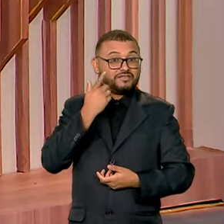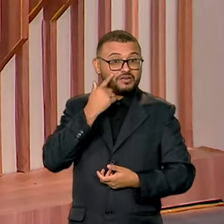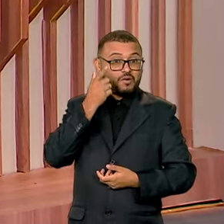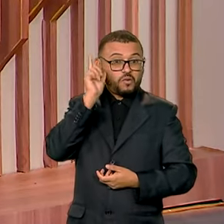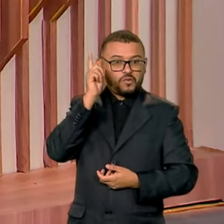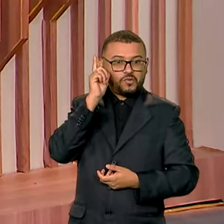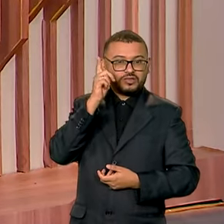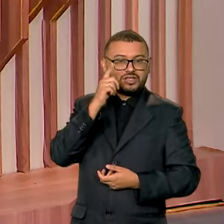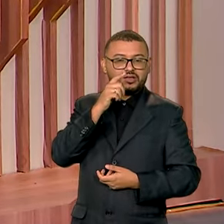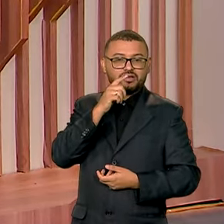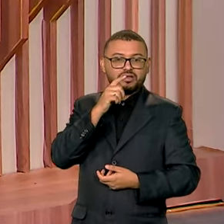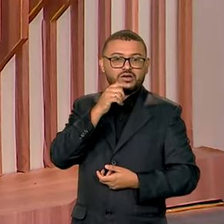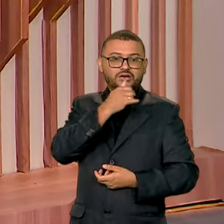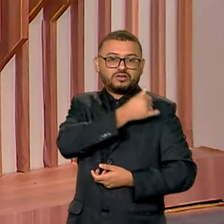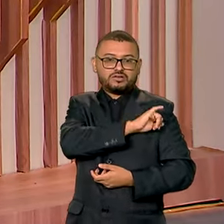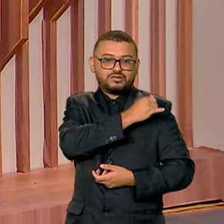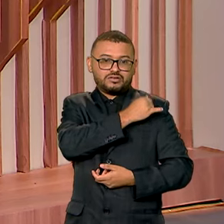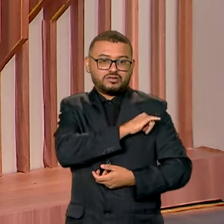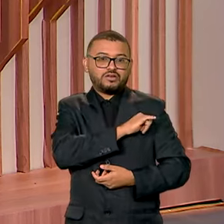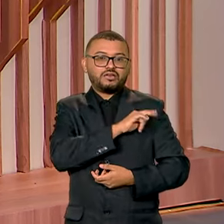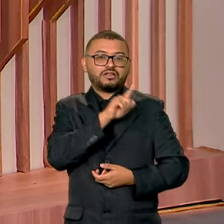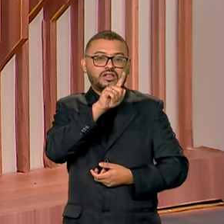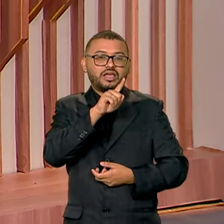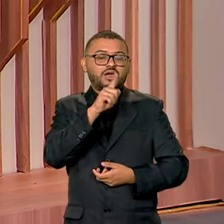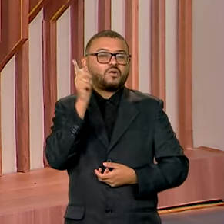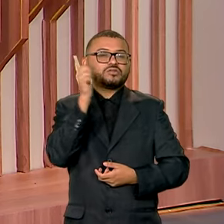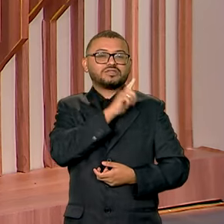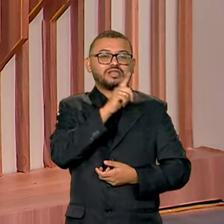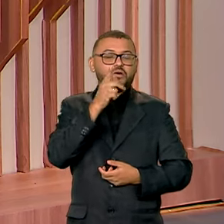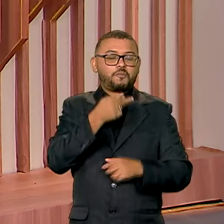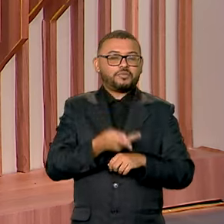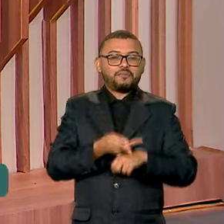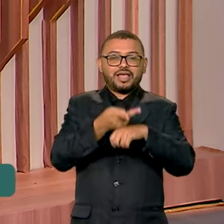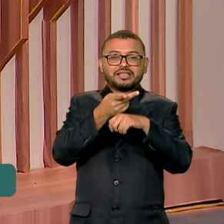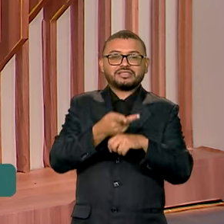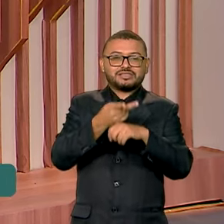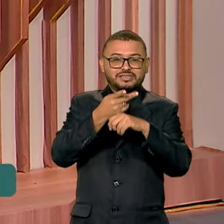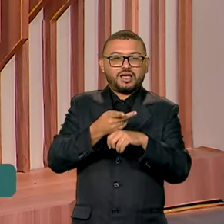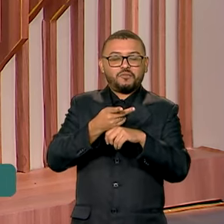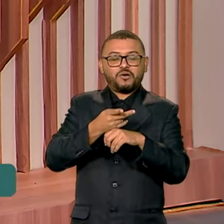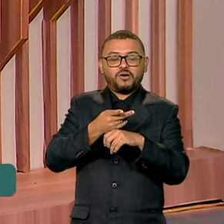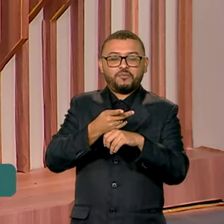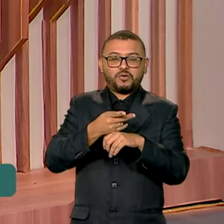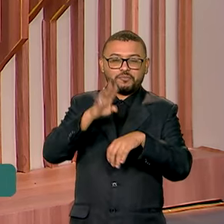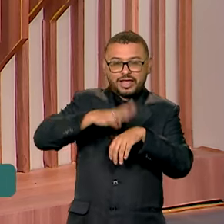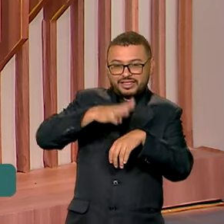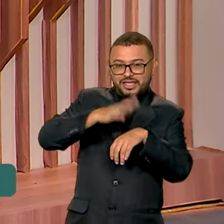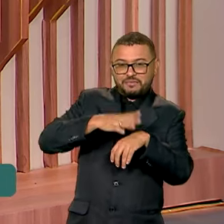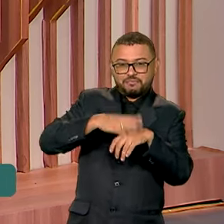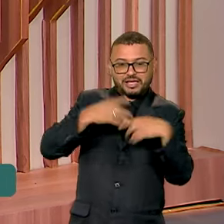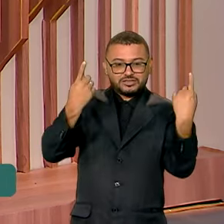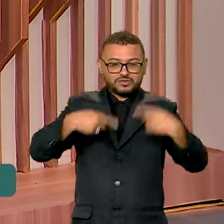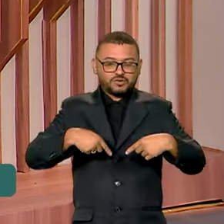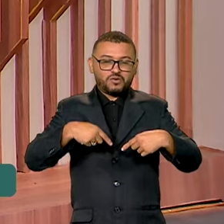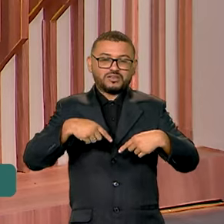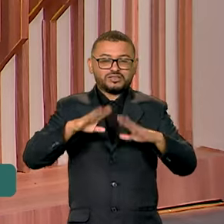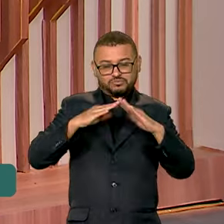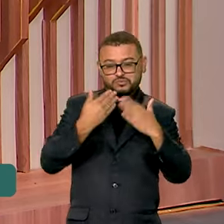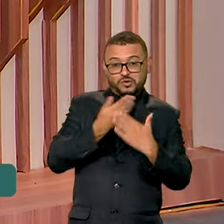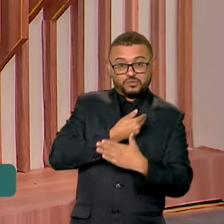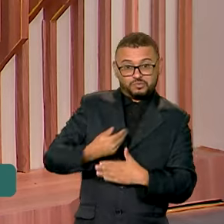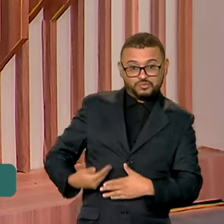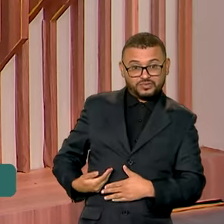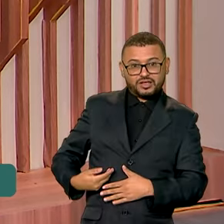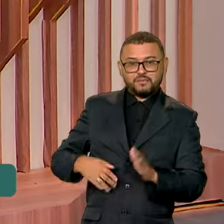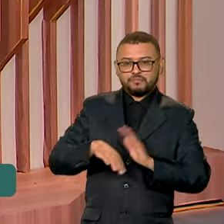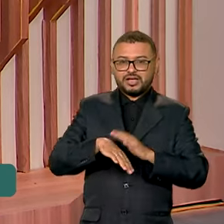e ontem lá no Rio de Janeiro, o presidente Lula participou também da premiação da Olimpíada Brasileira de Matemática das Escolas Públicas.